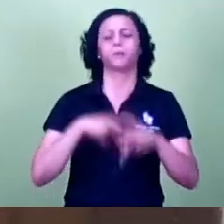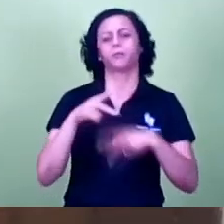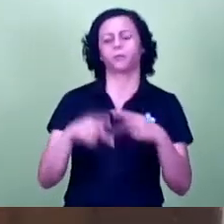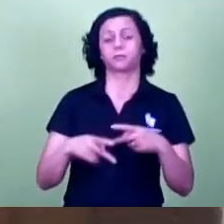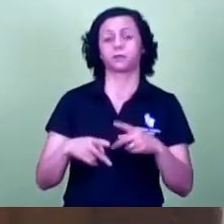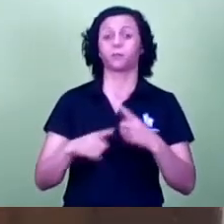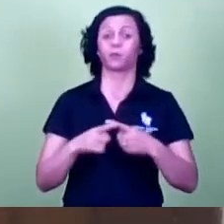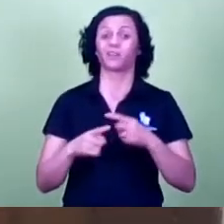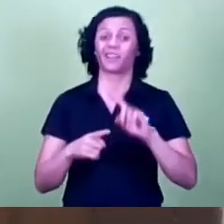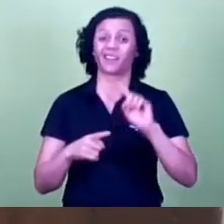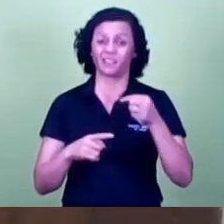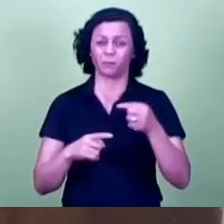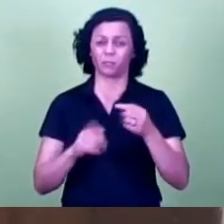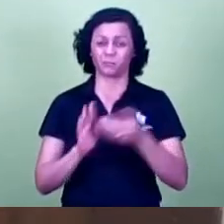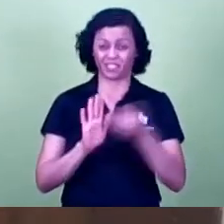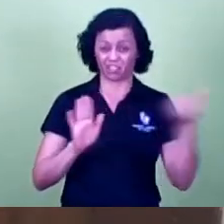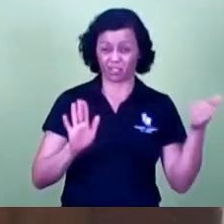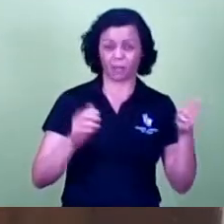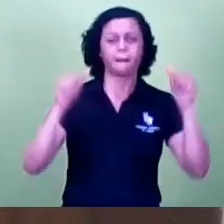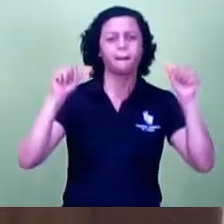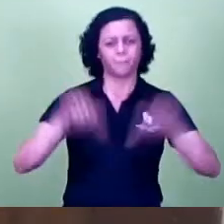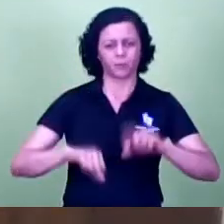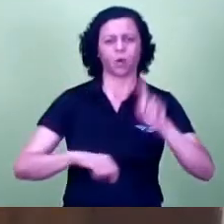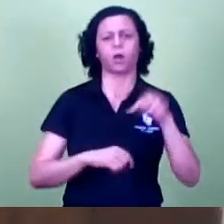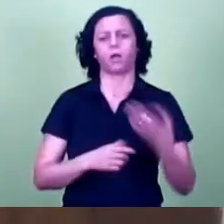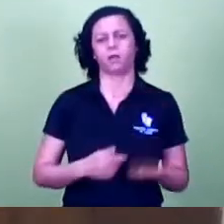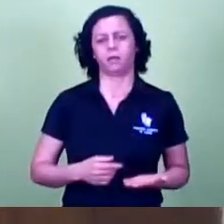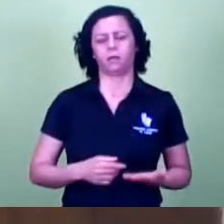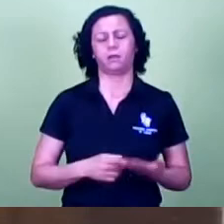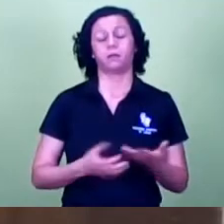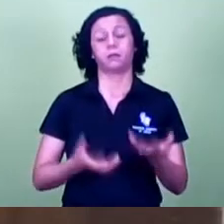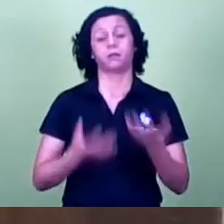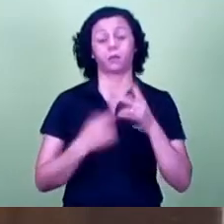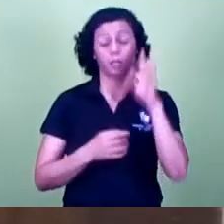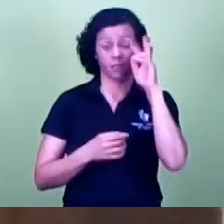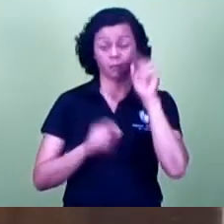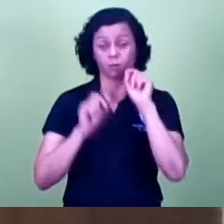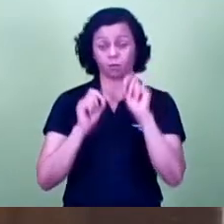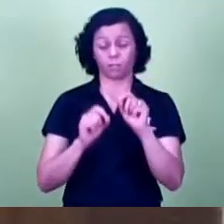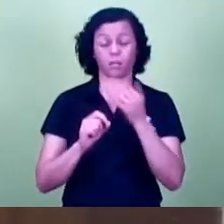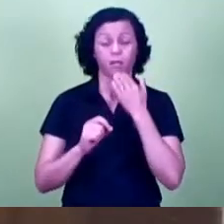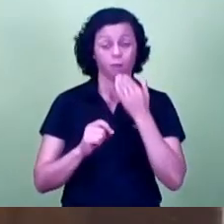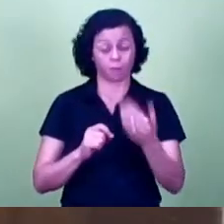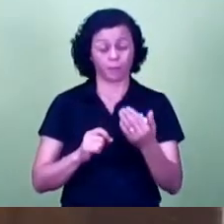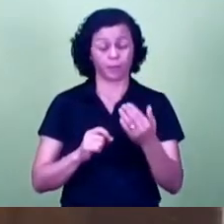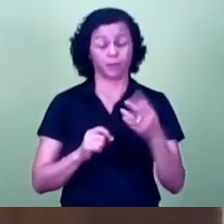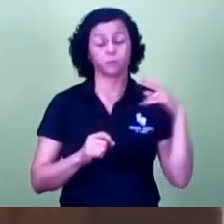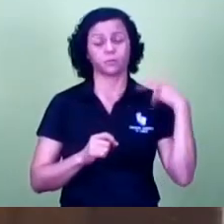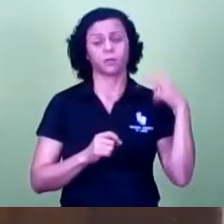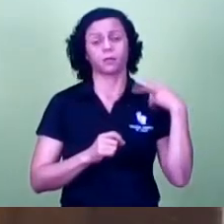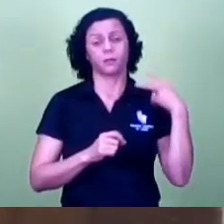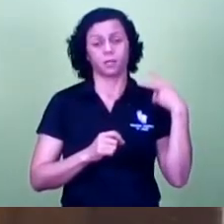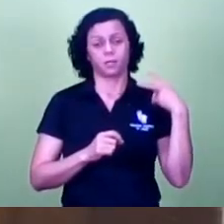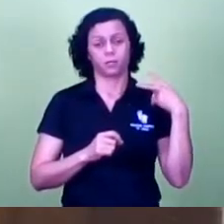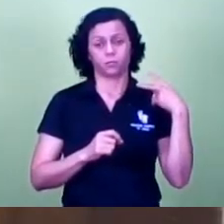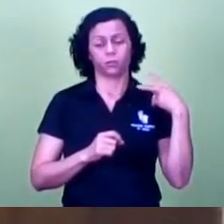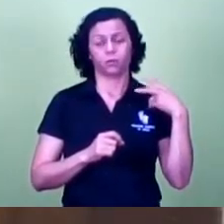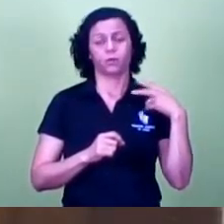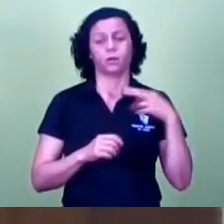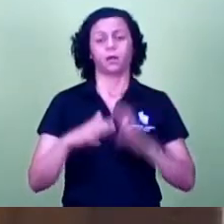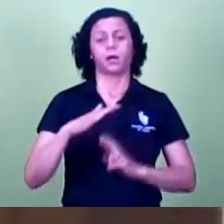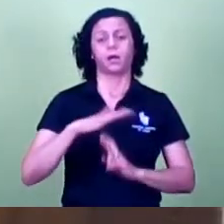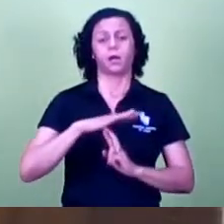gente é o pior e eu quero lembrar eu peço ao nobre vereador a rodoviária